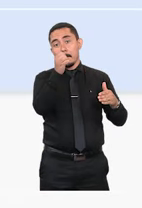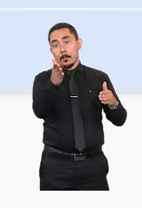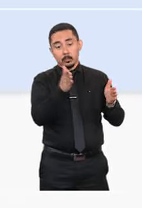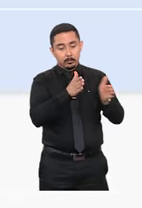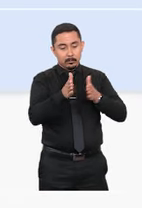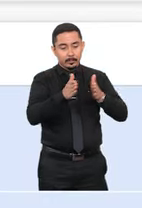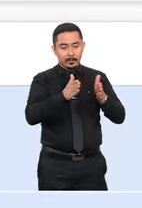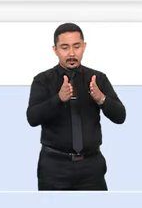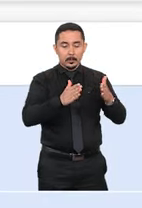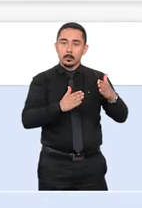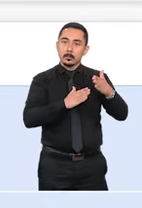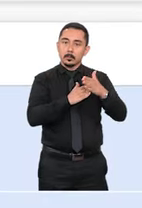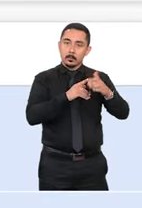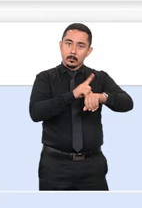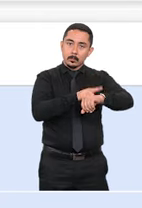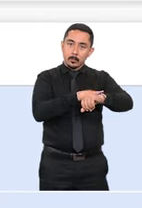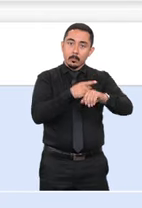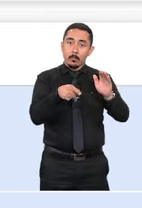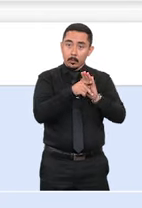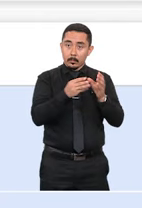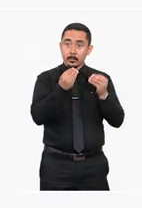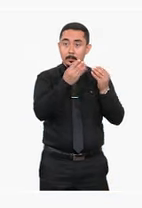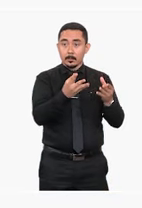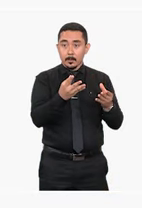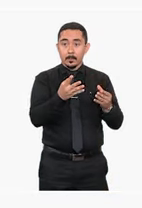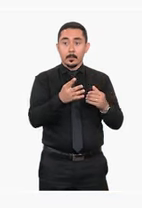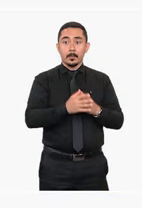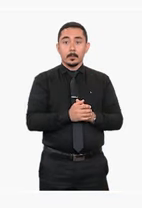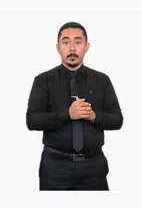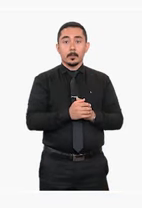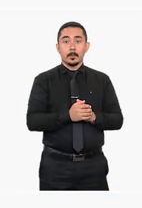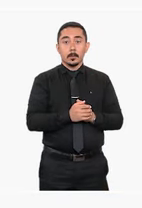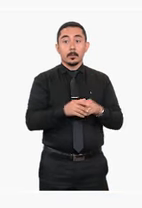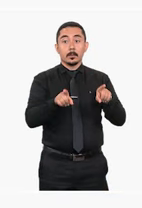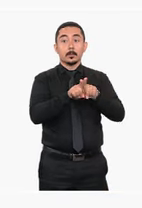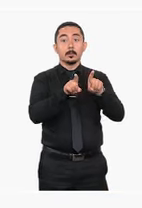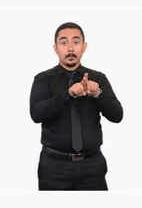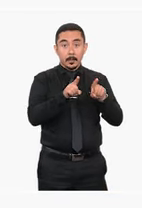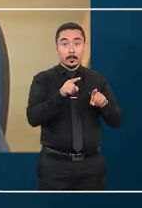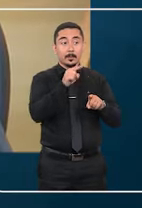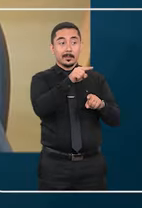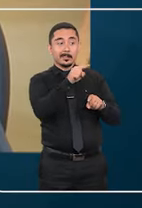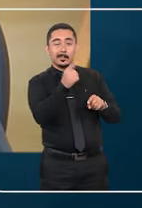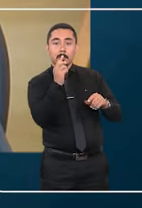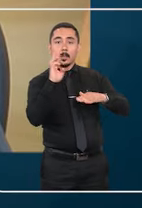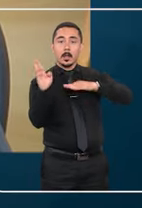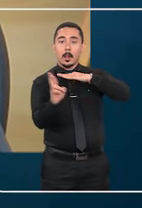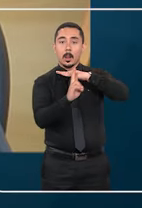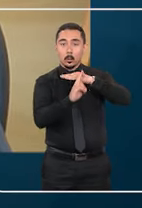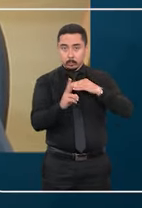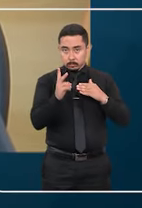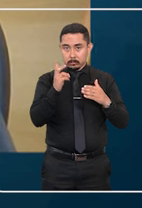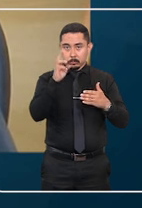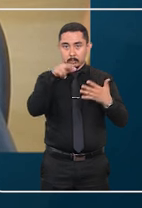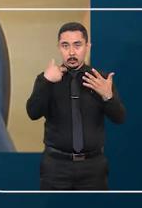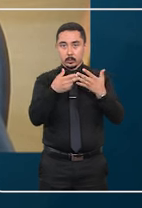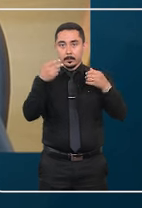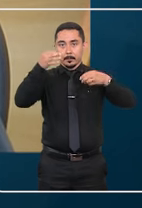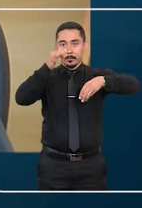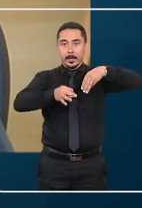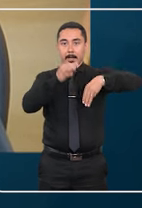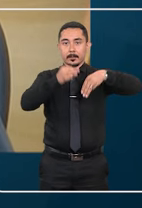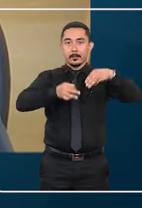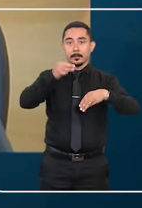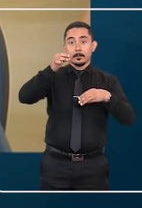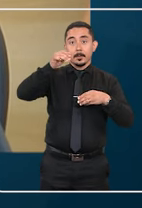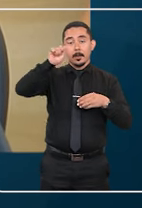para entrega, por não configurar erro apto a autorizar a retificação. O relator do recurso, o ministro Afrânio